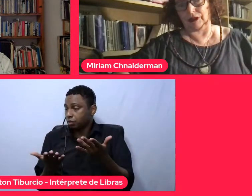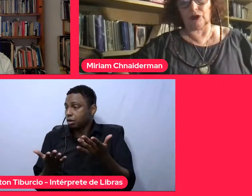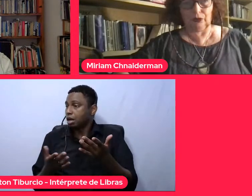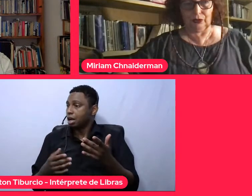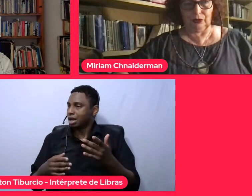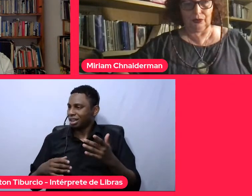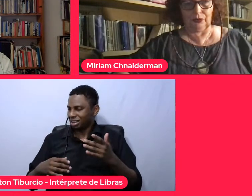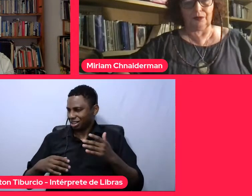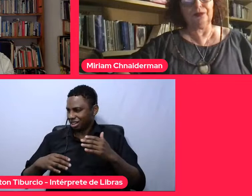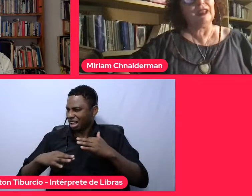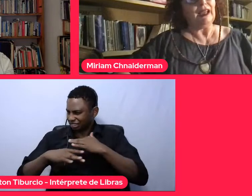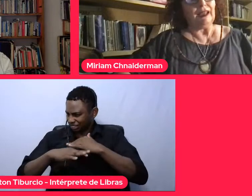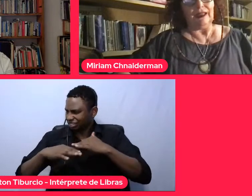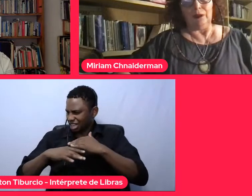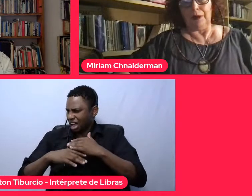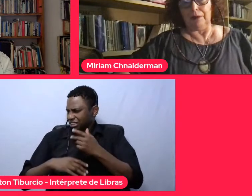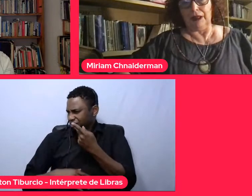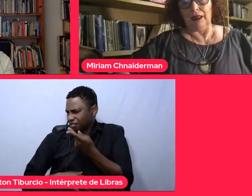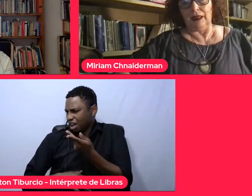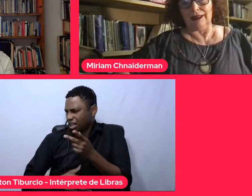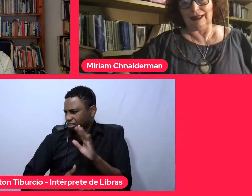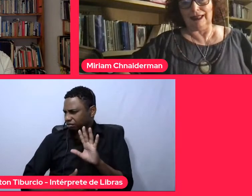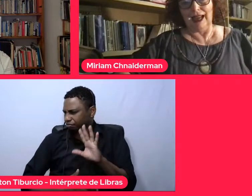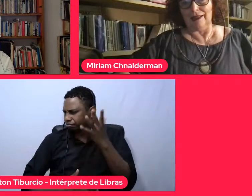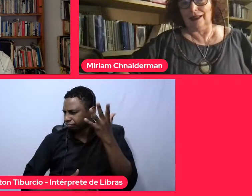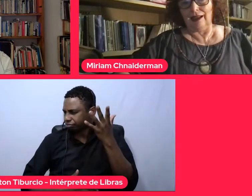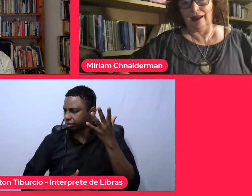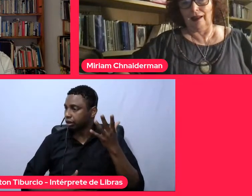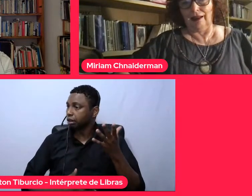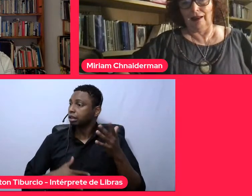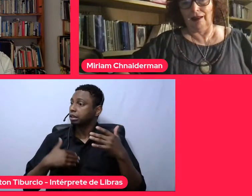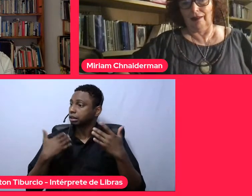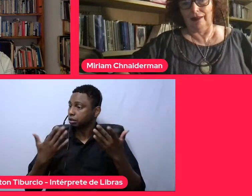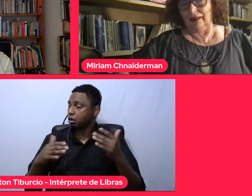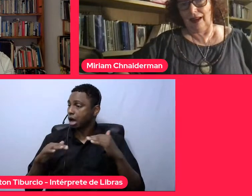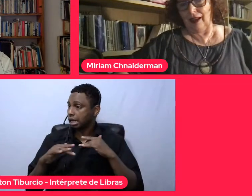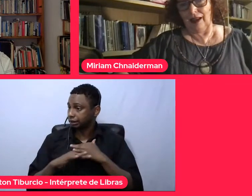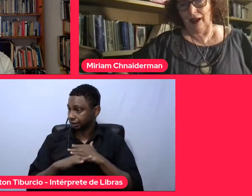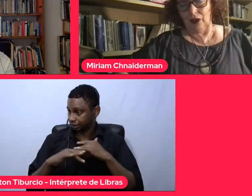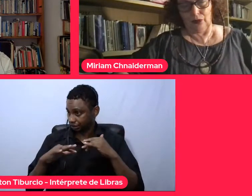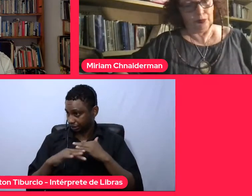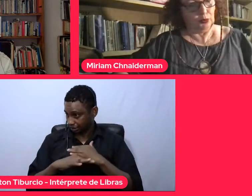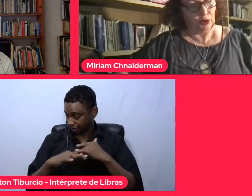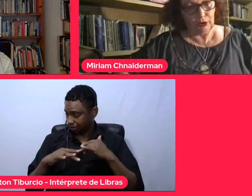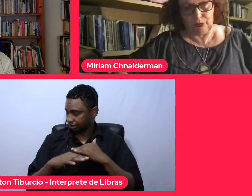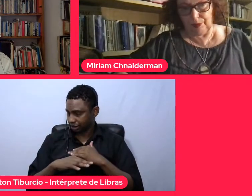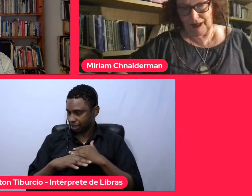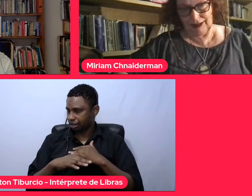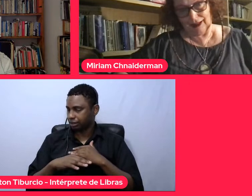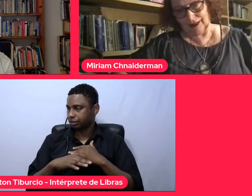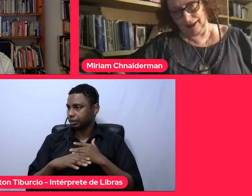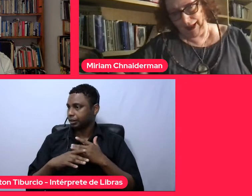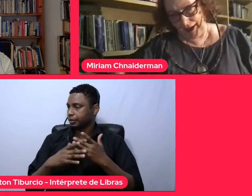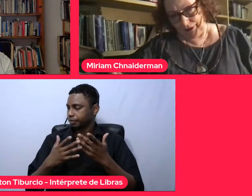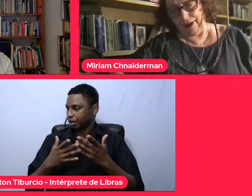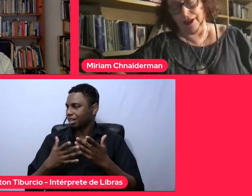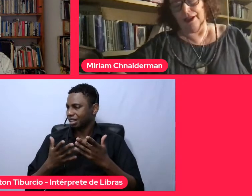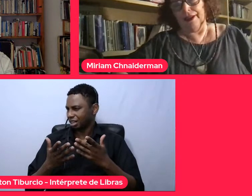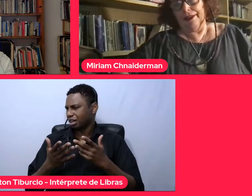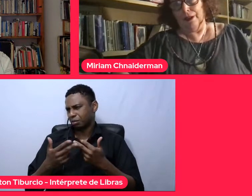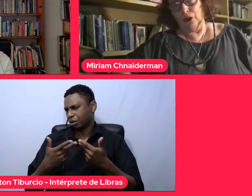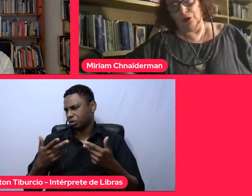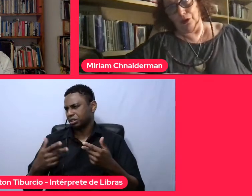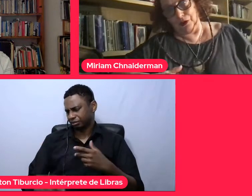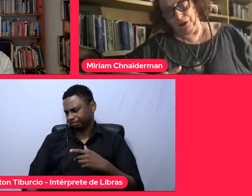disso tudo. Então, para mim, a cidade é algo muito presente, claro,